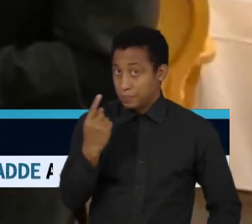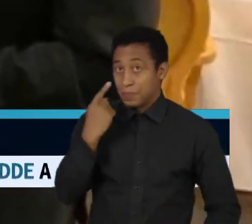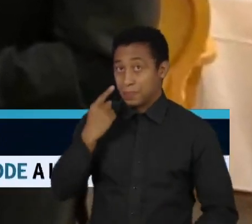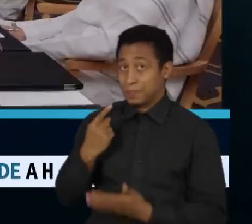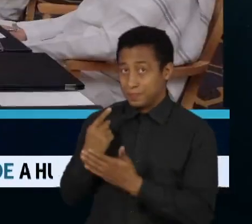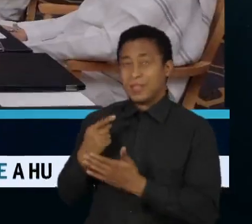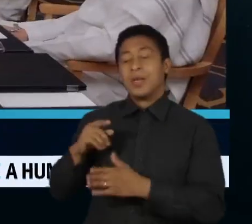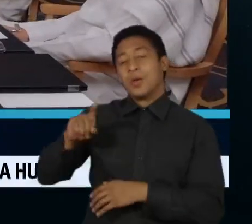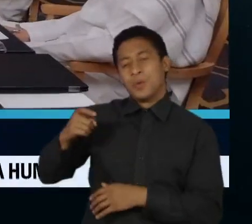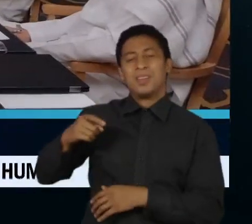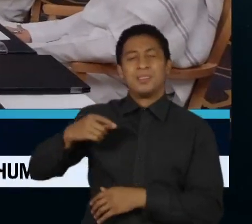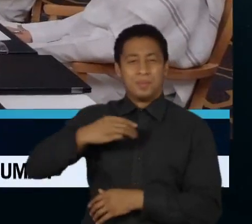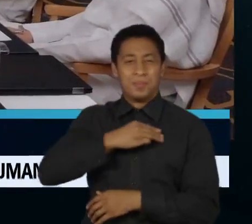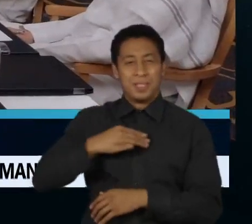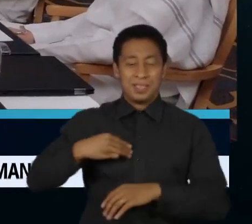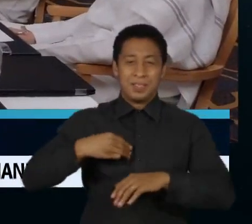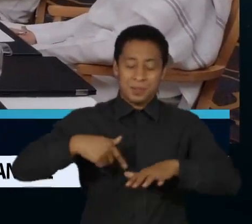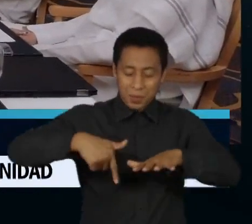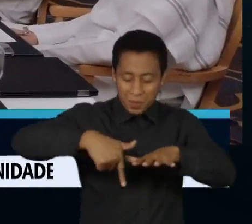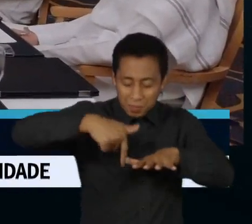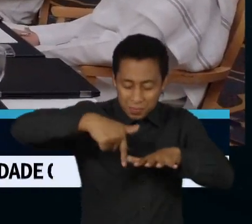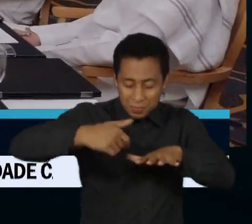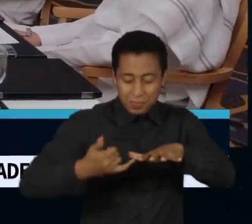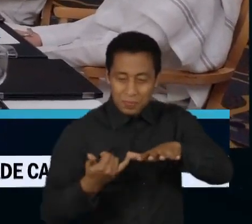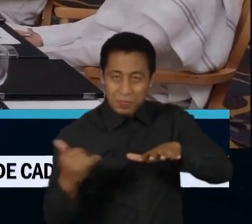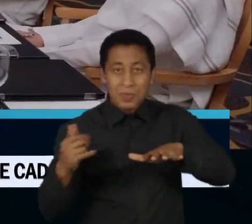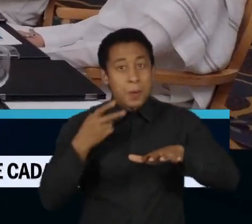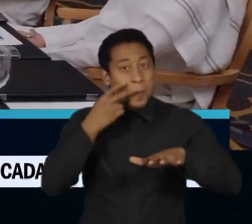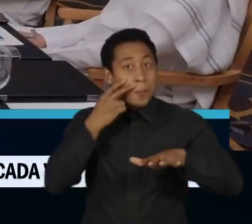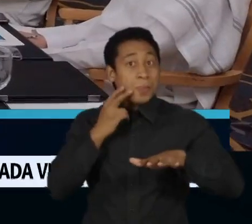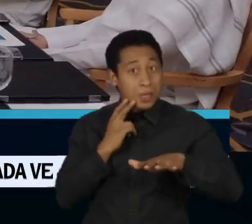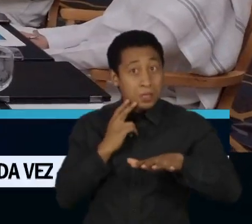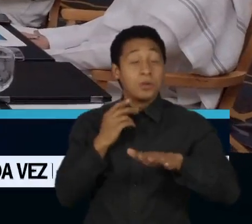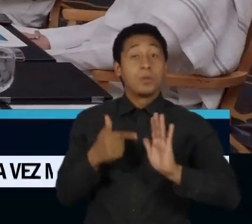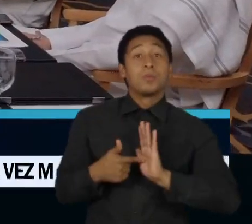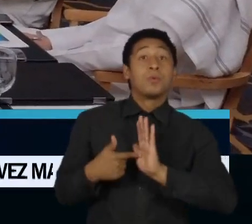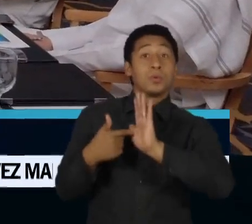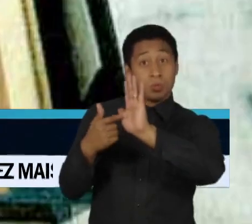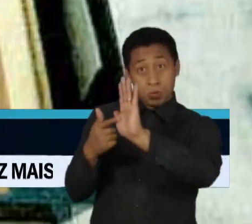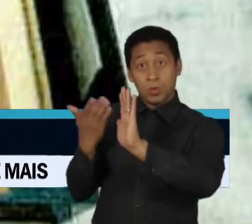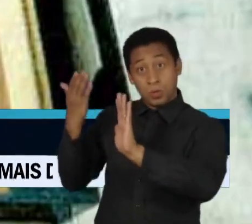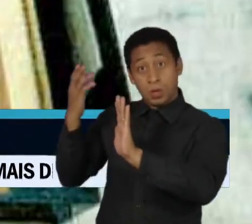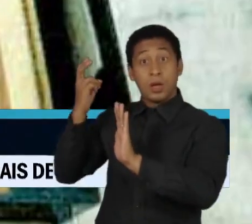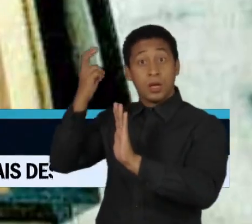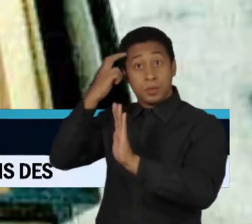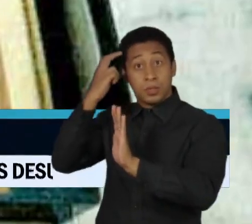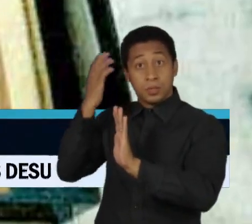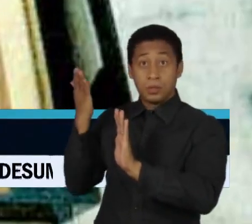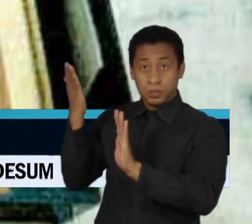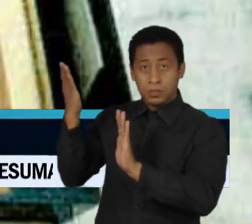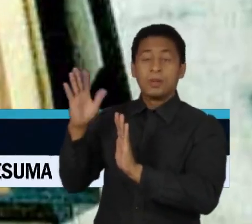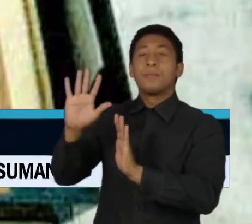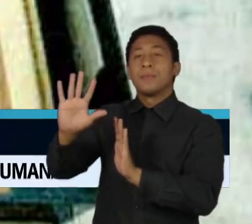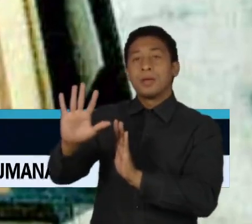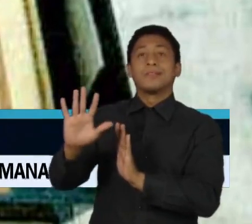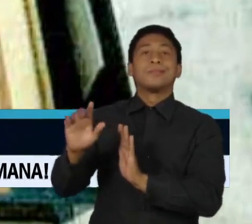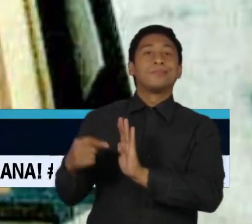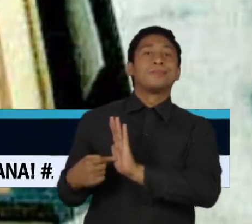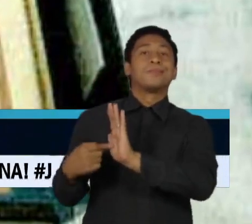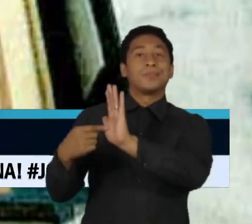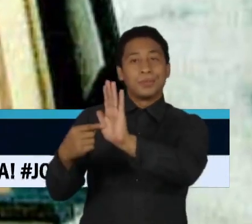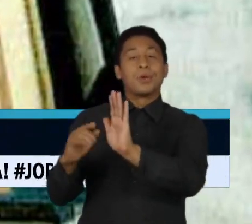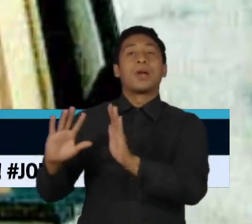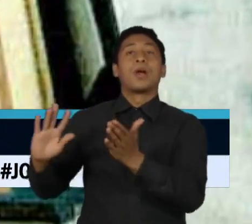de Minas e Energia, Bento Albuquerque, representou o Brasil em uma viagem à Arábia Saudita. Ao fim de um evento, ele teria